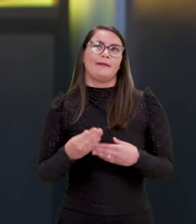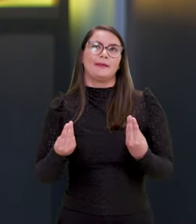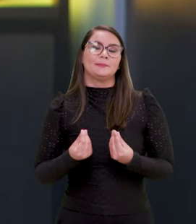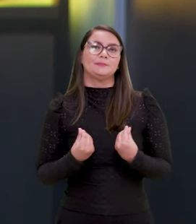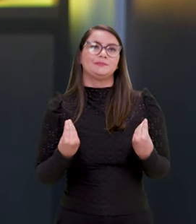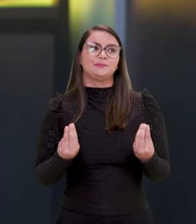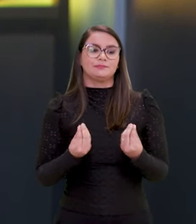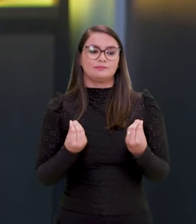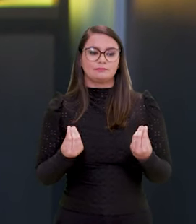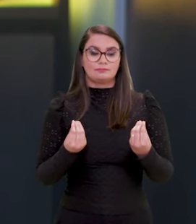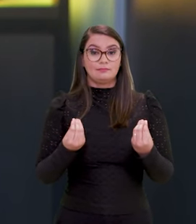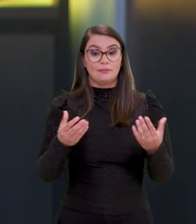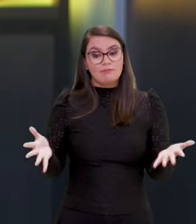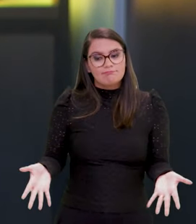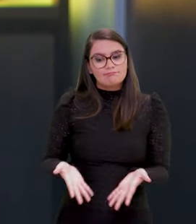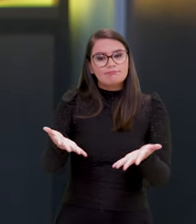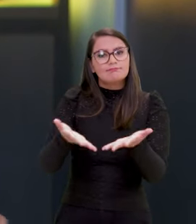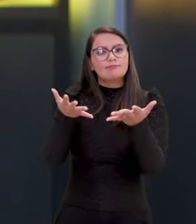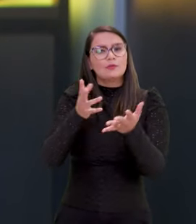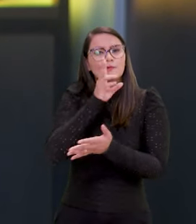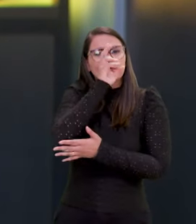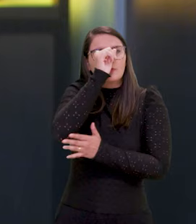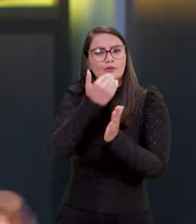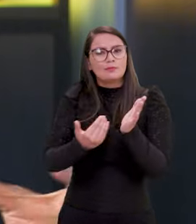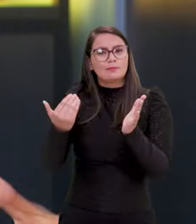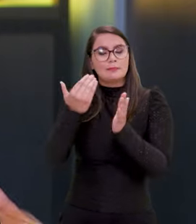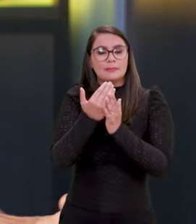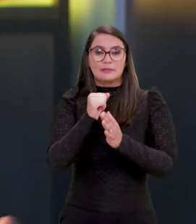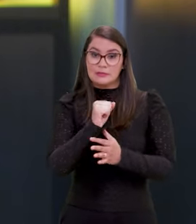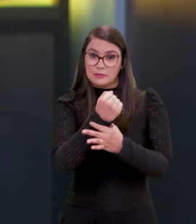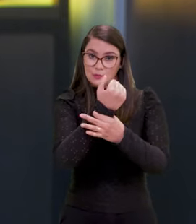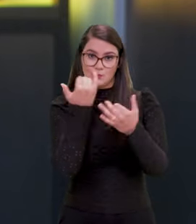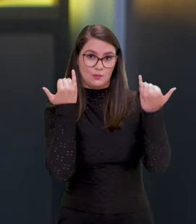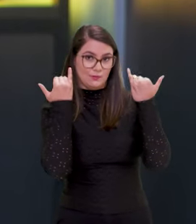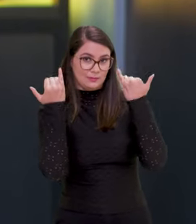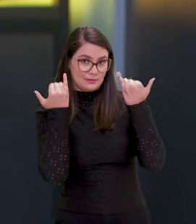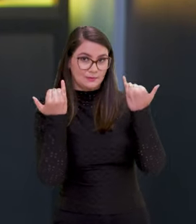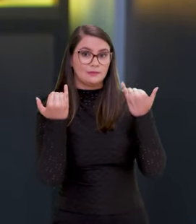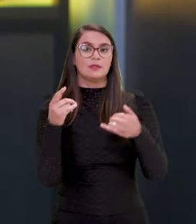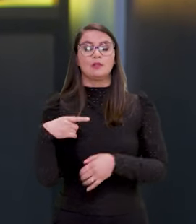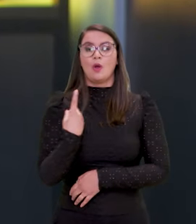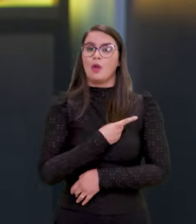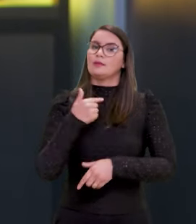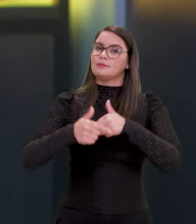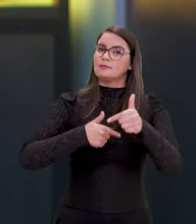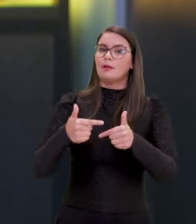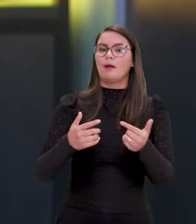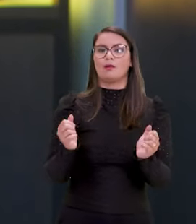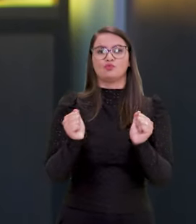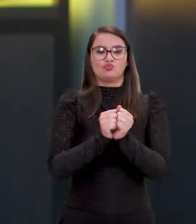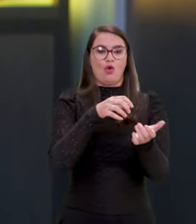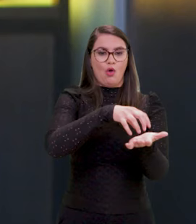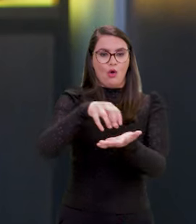o fortalecimento dessa questão da segurança da informação. Então, gente vem trabalhando com os